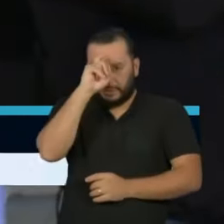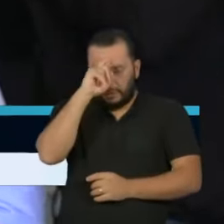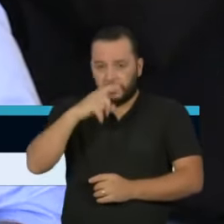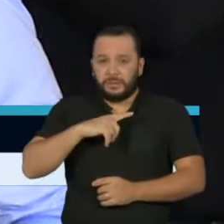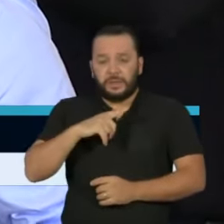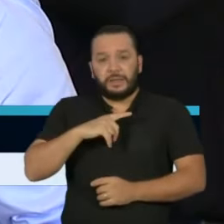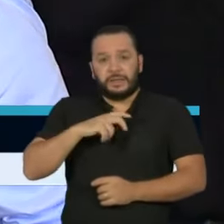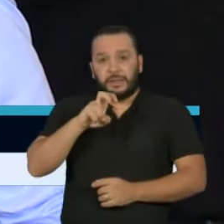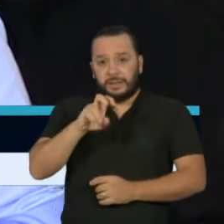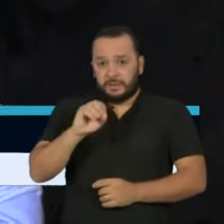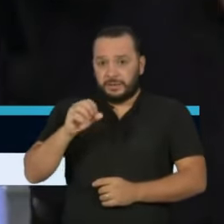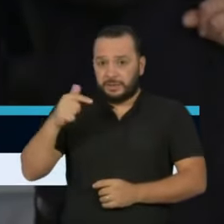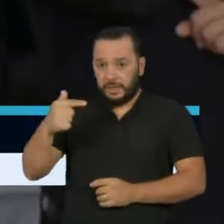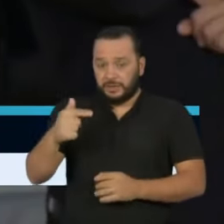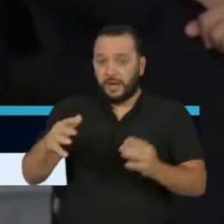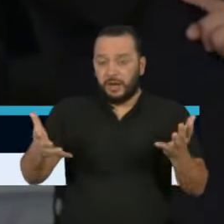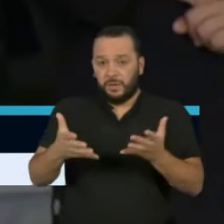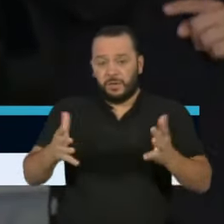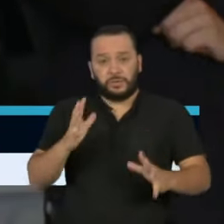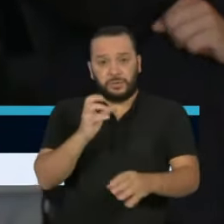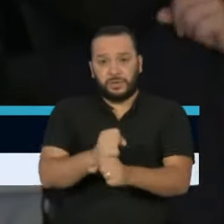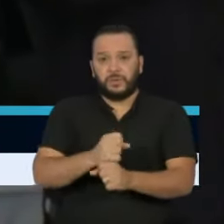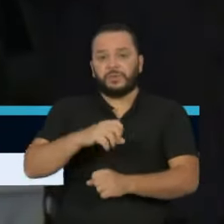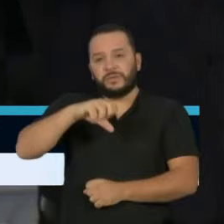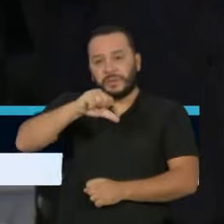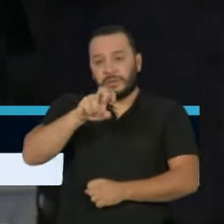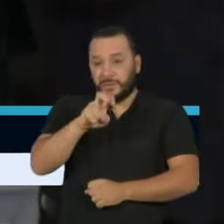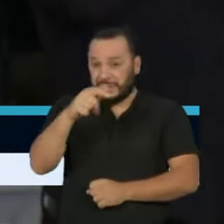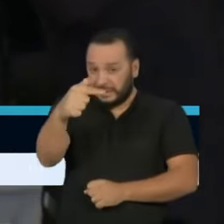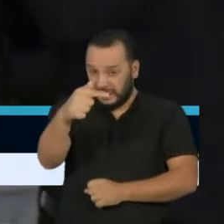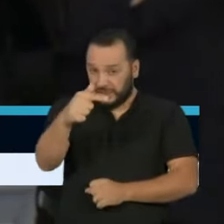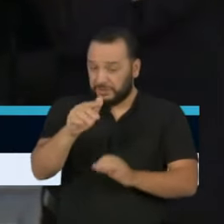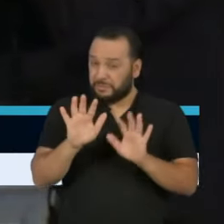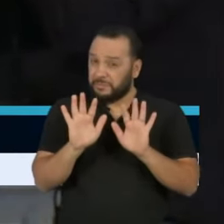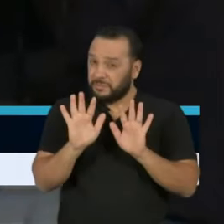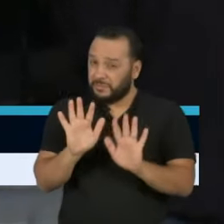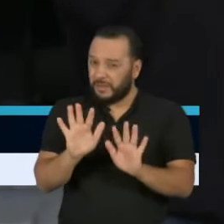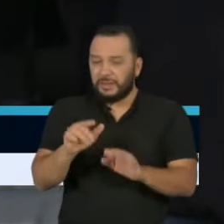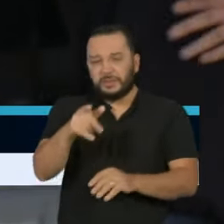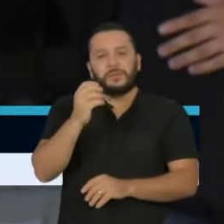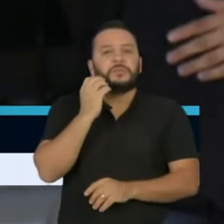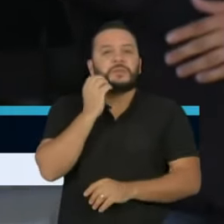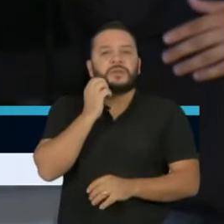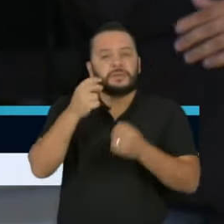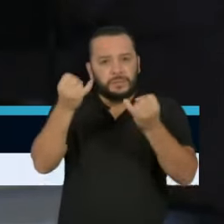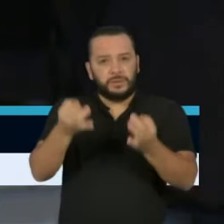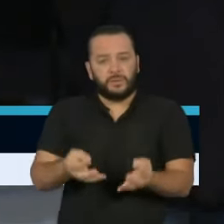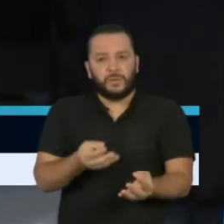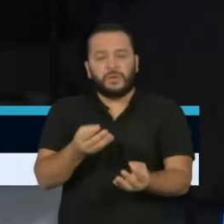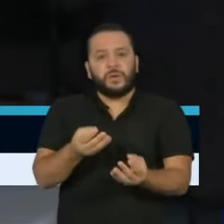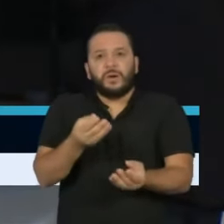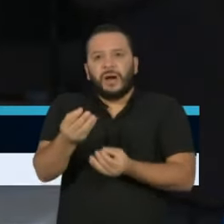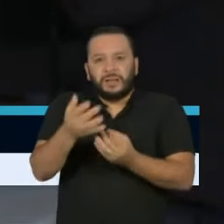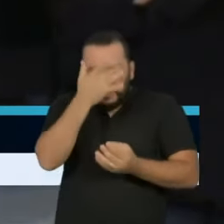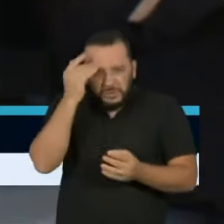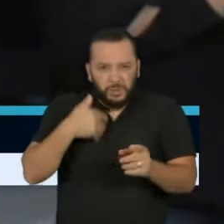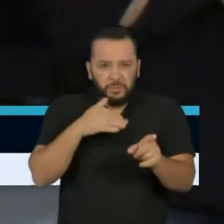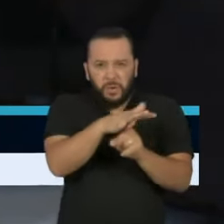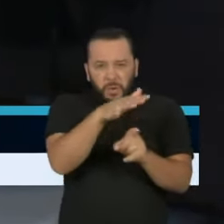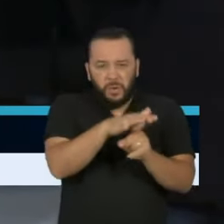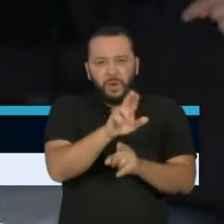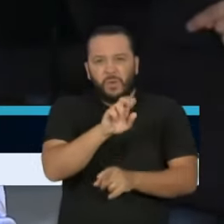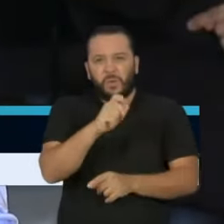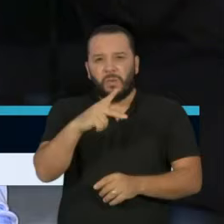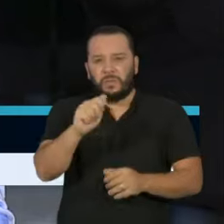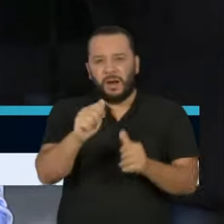acrescendo esses 957 leitos. Acontece que a pressão, como disse o prefeito, nos nossos equipamentos de saúde, como as UPAs,